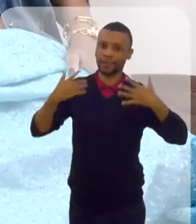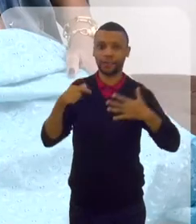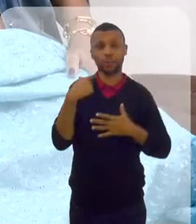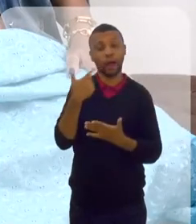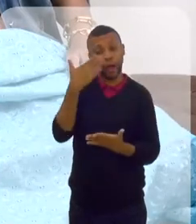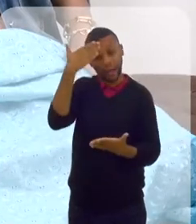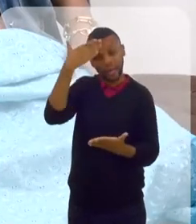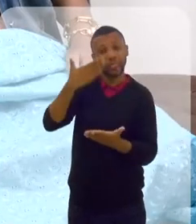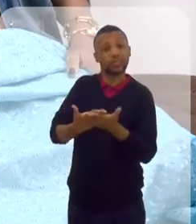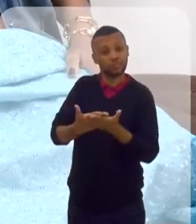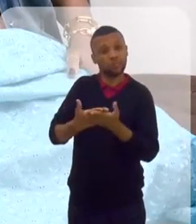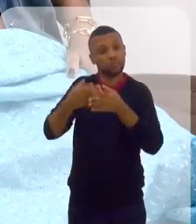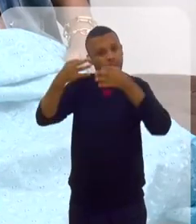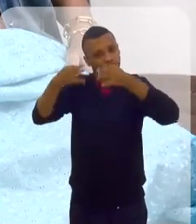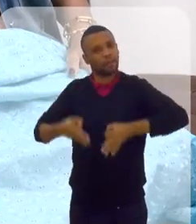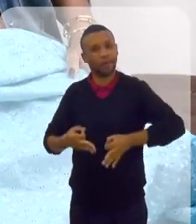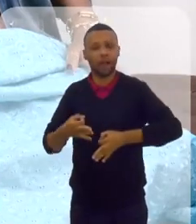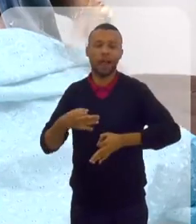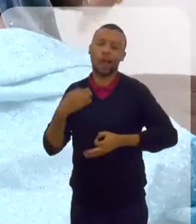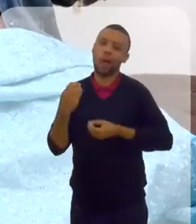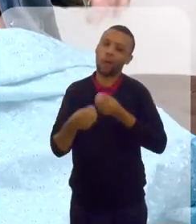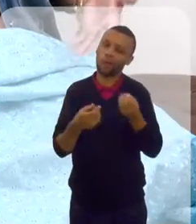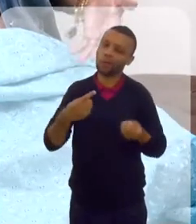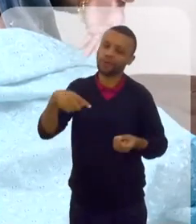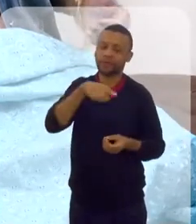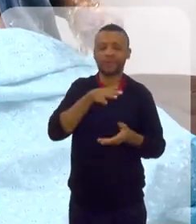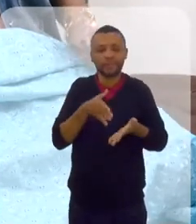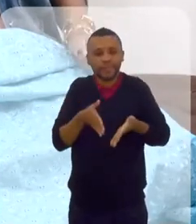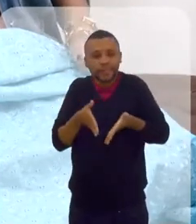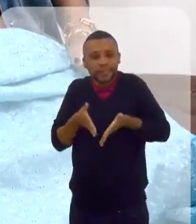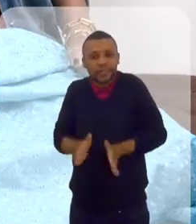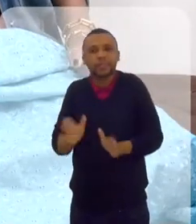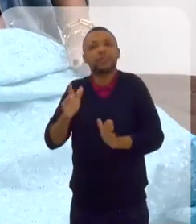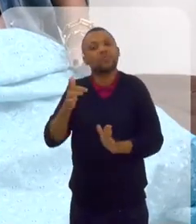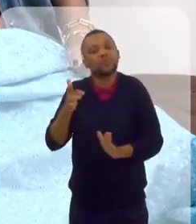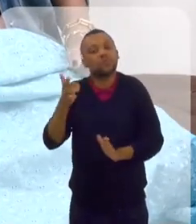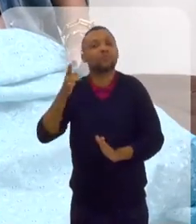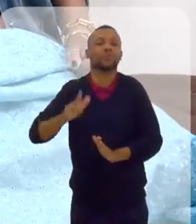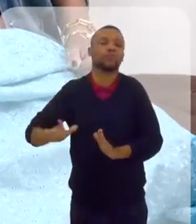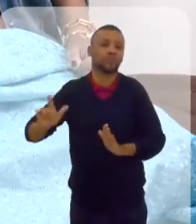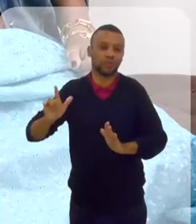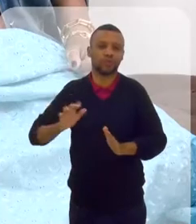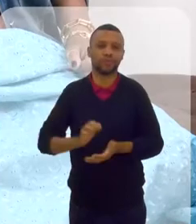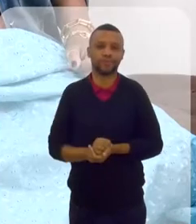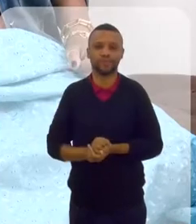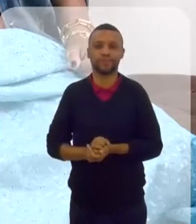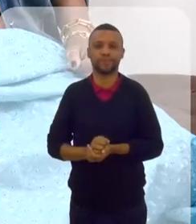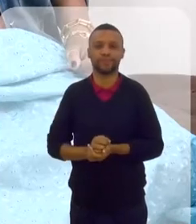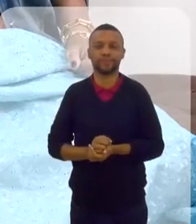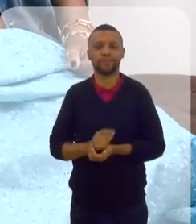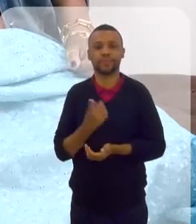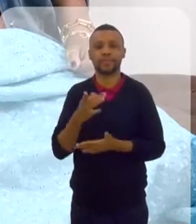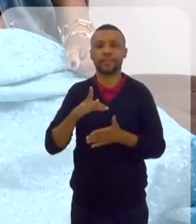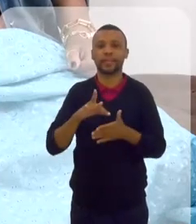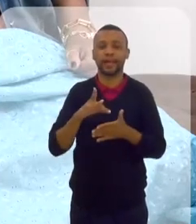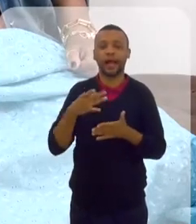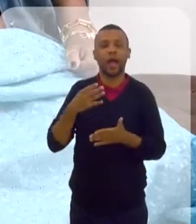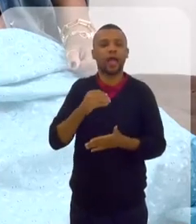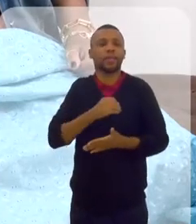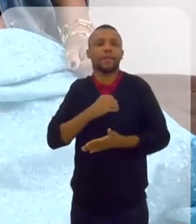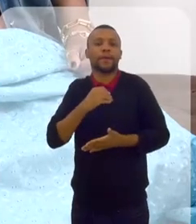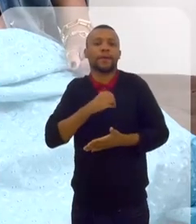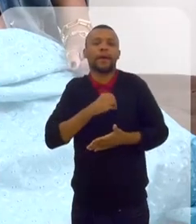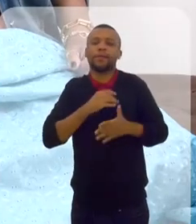acredita que aquele momento que você faz isso é como se estivesse nascendo novamente. Você estaria zerando os seus